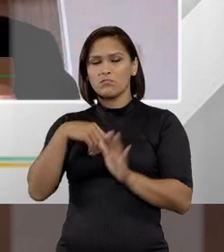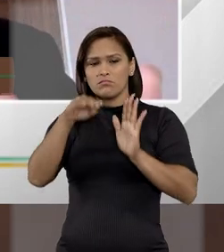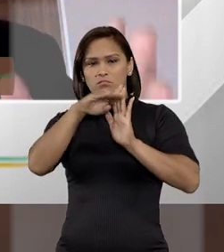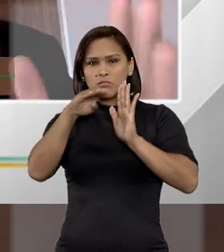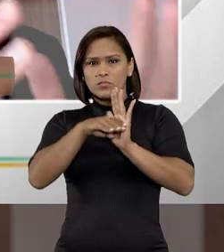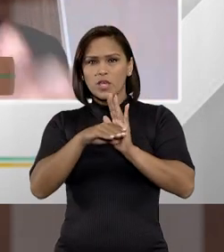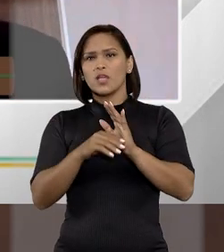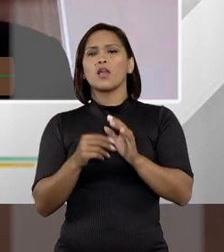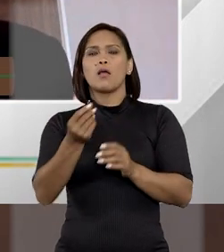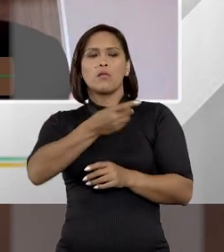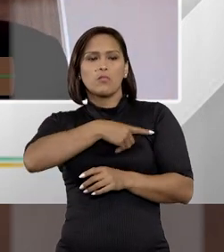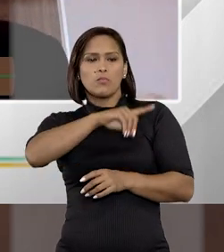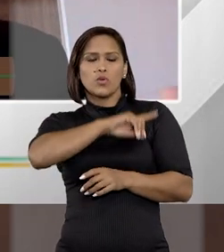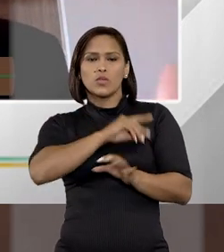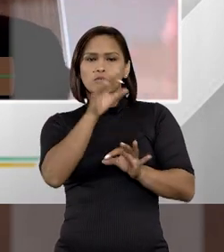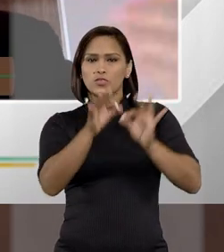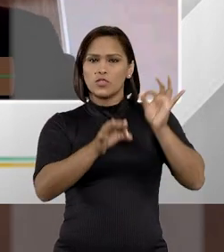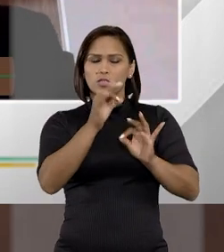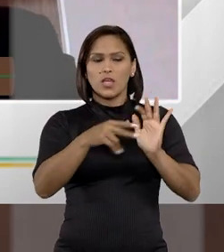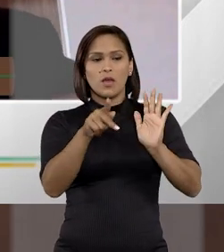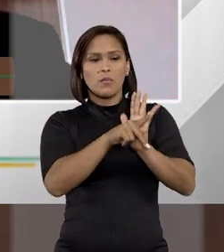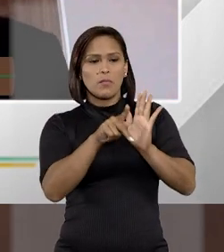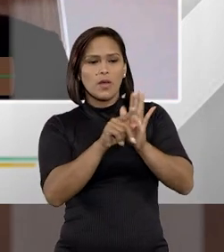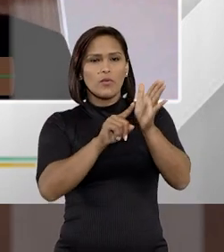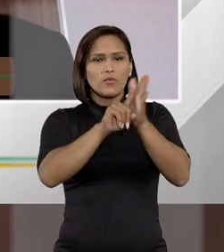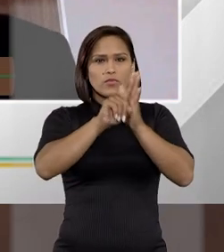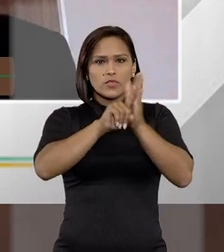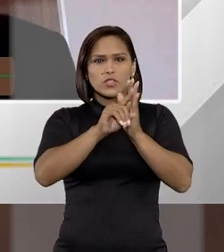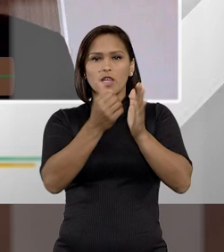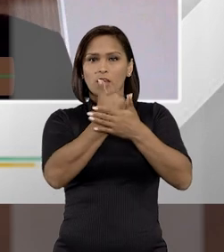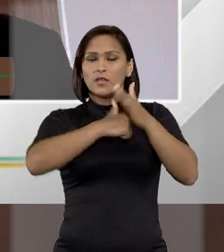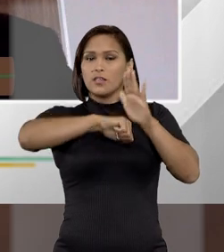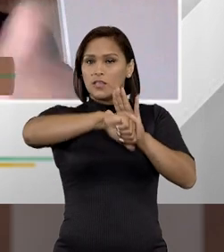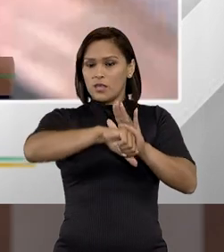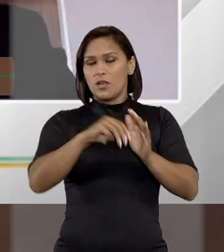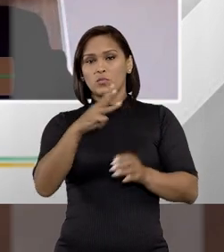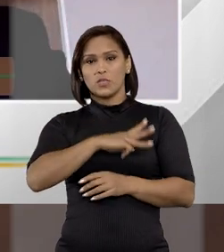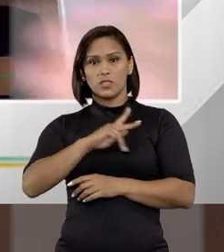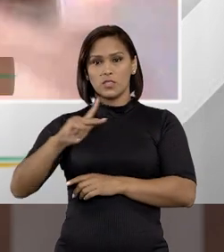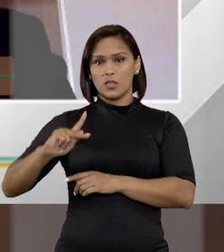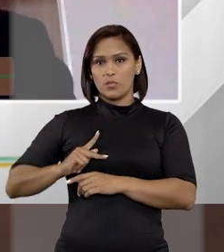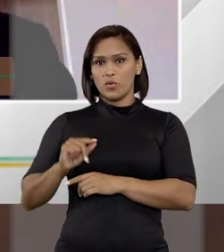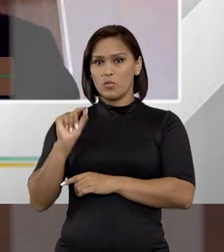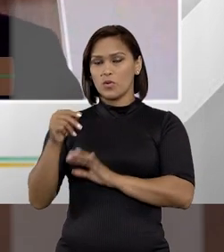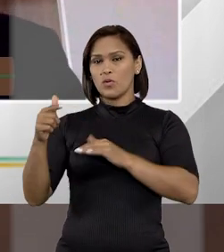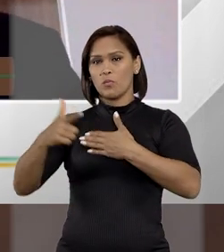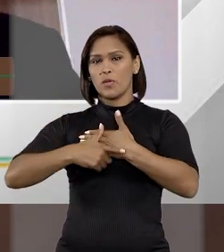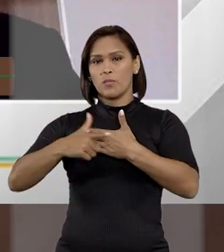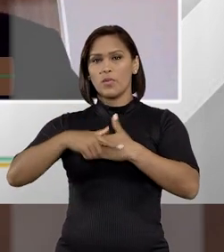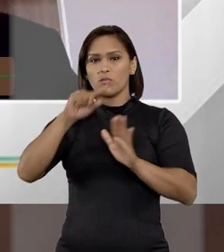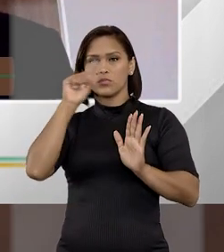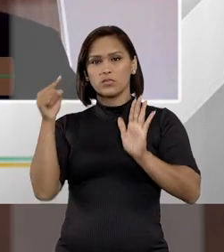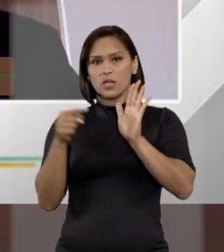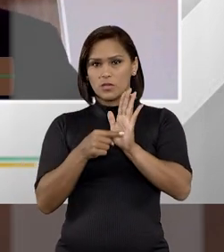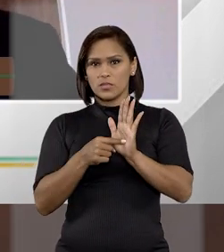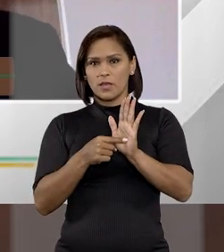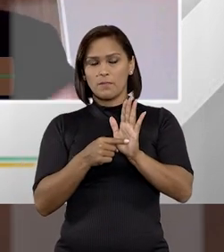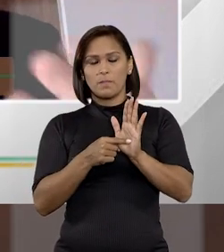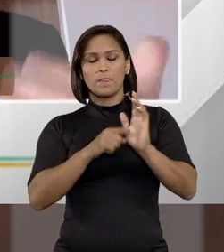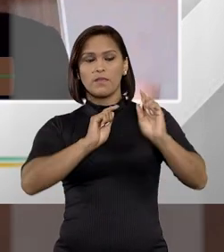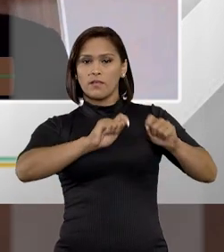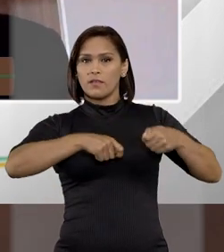ele coloca as polícias judiciárias com o papel de investigar aqueles crimes, ao Ministério Público o papel de acusação,